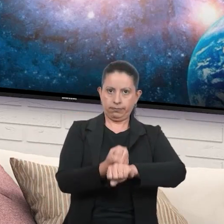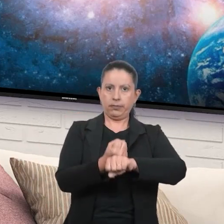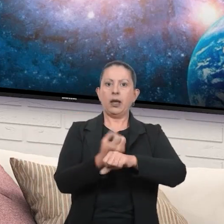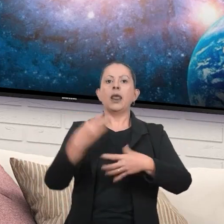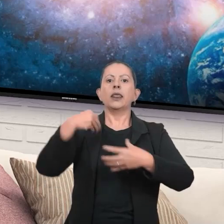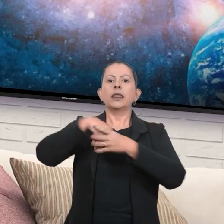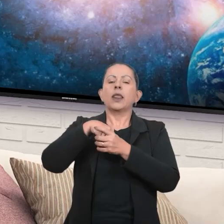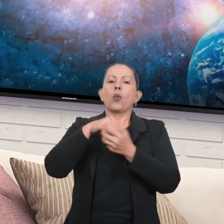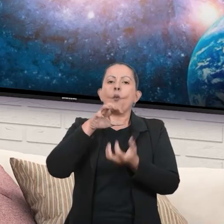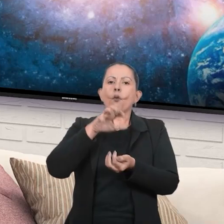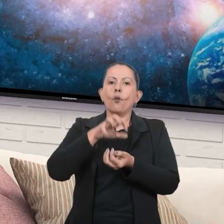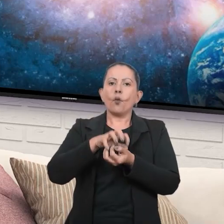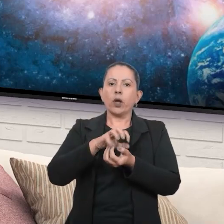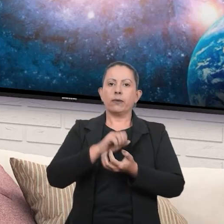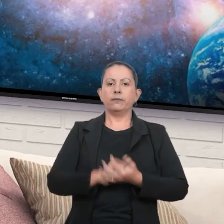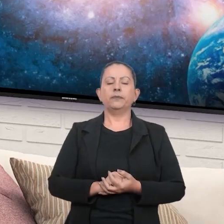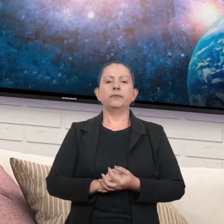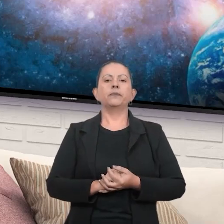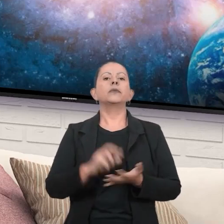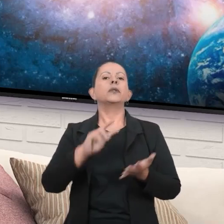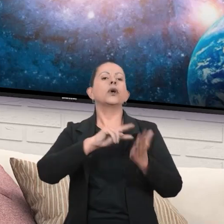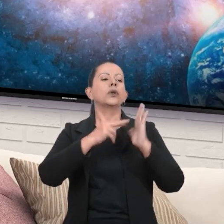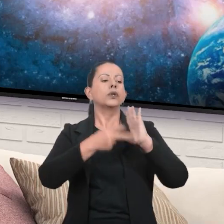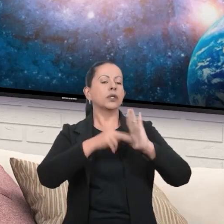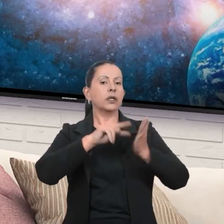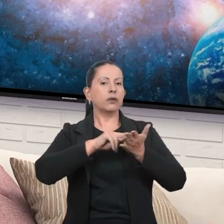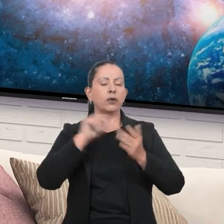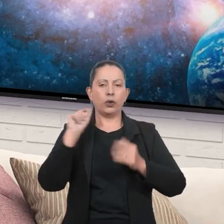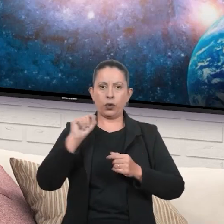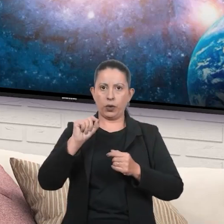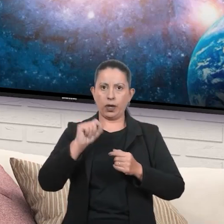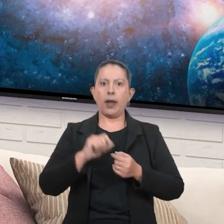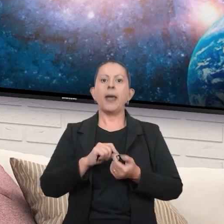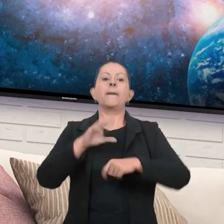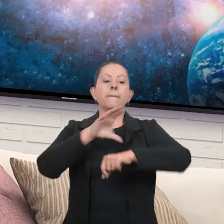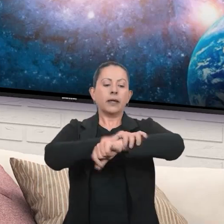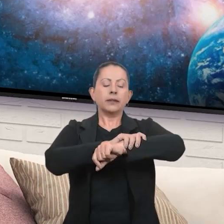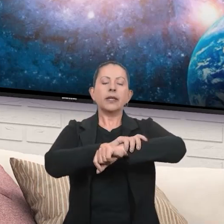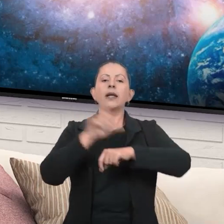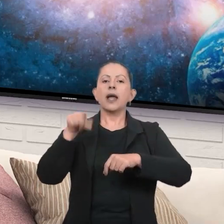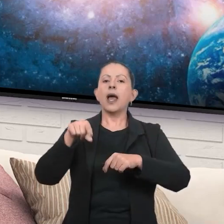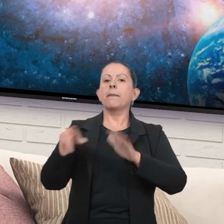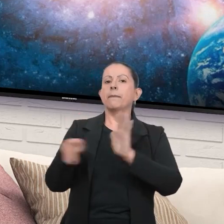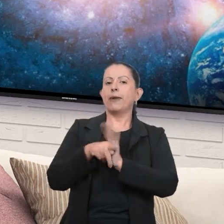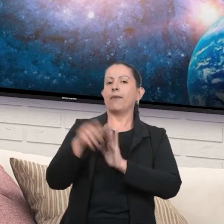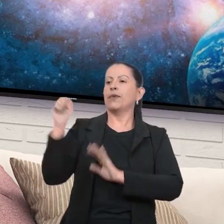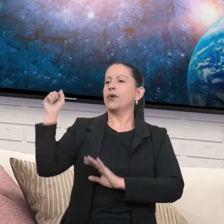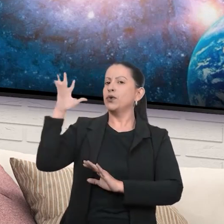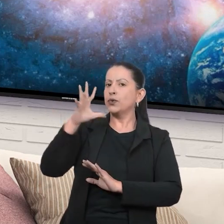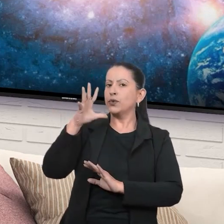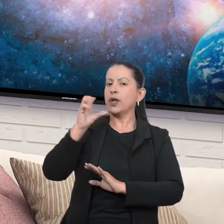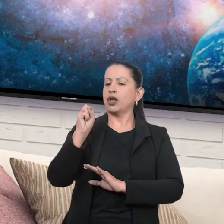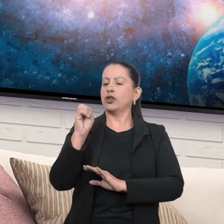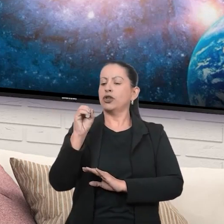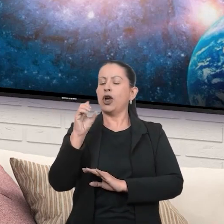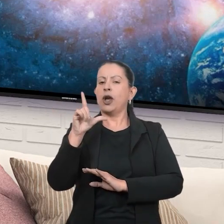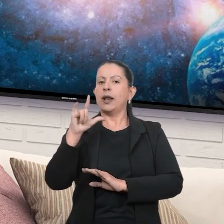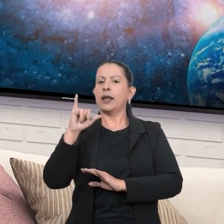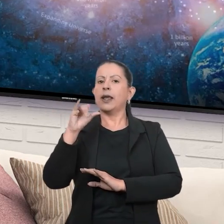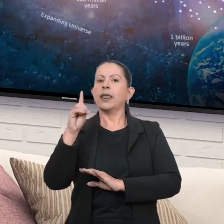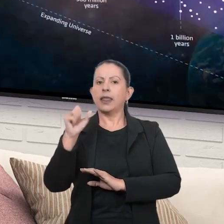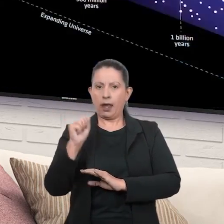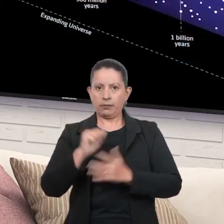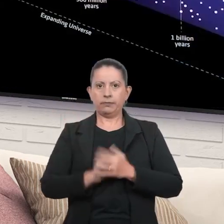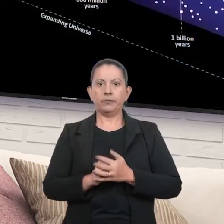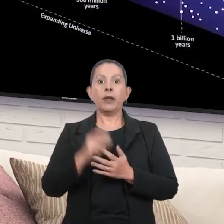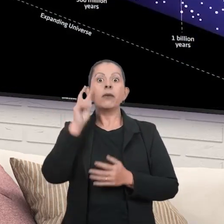eletromagnética condensada. Ou seja, matéria é luz sólida. Vamos olhar isso pelos dois lados?